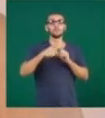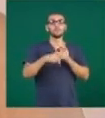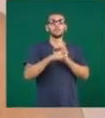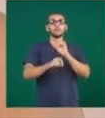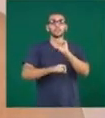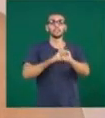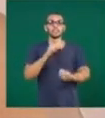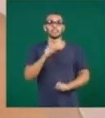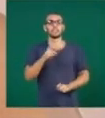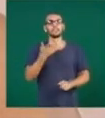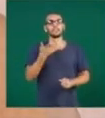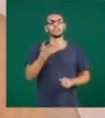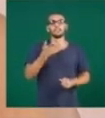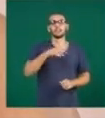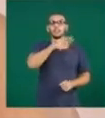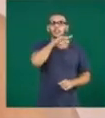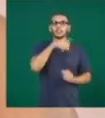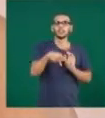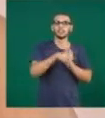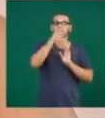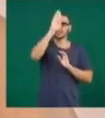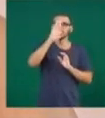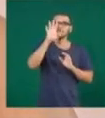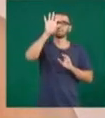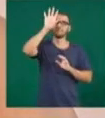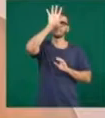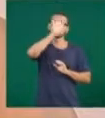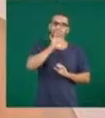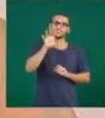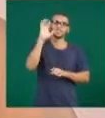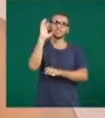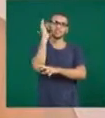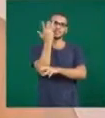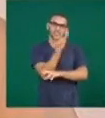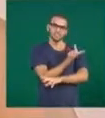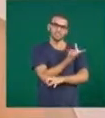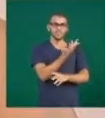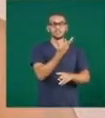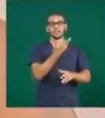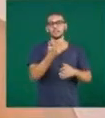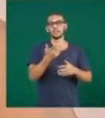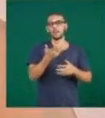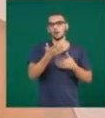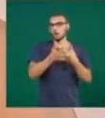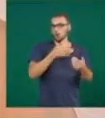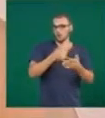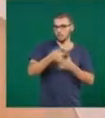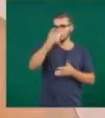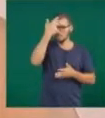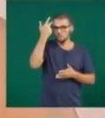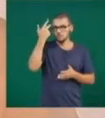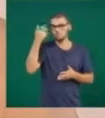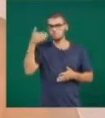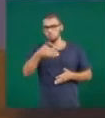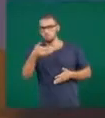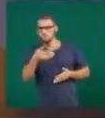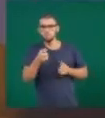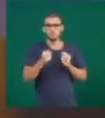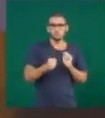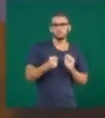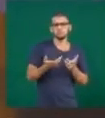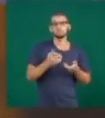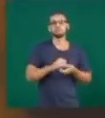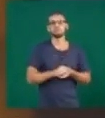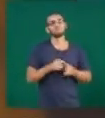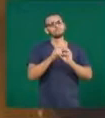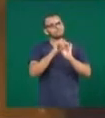brasileiras. Certo. E está aberto para todo o público, qualquer pessoa possa vir aqui visitar? A exposição é aberta